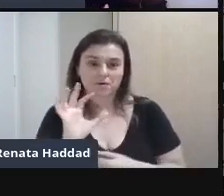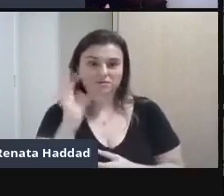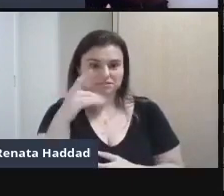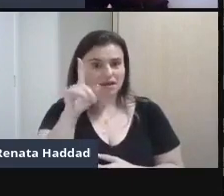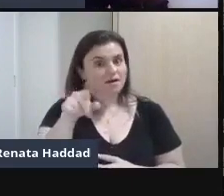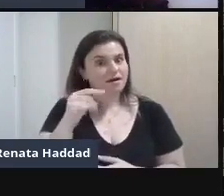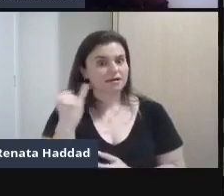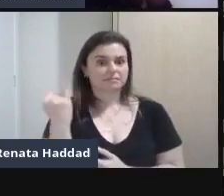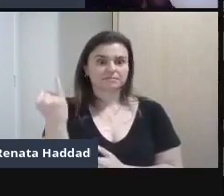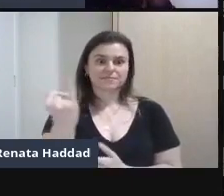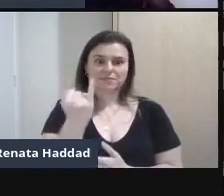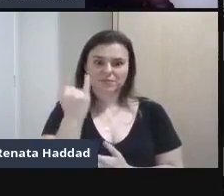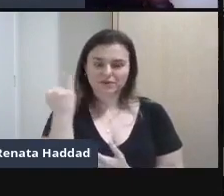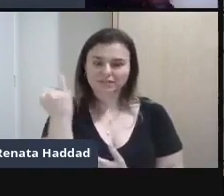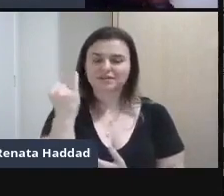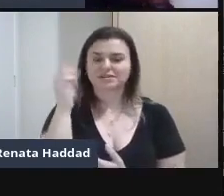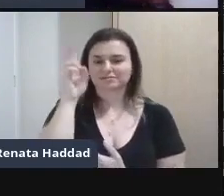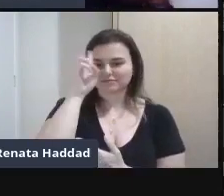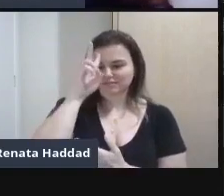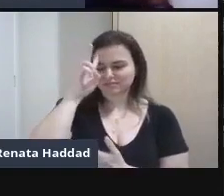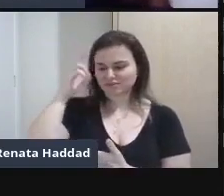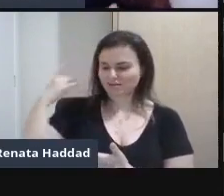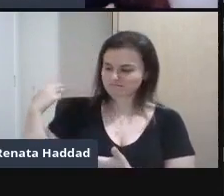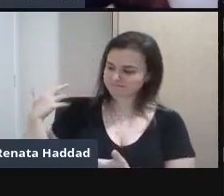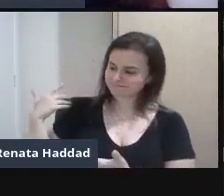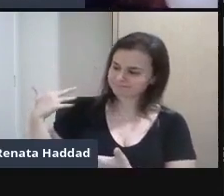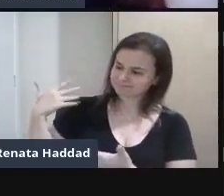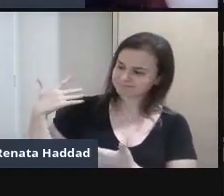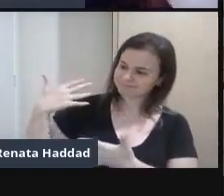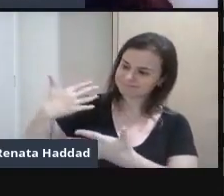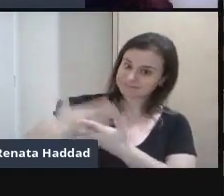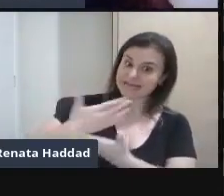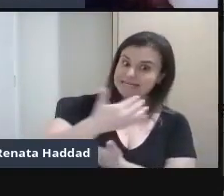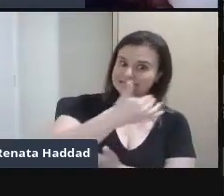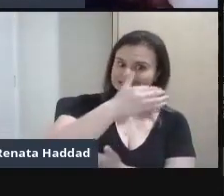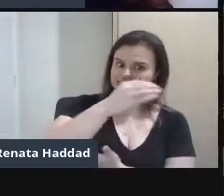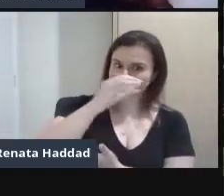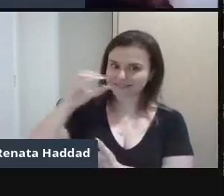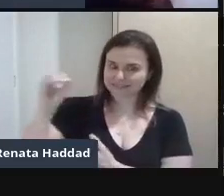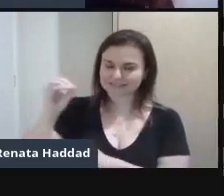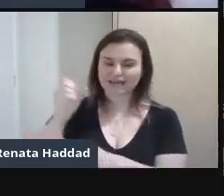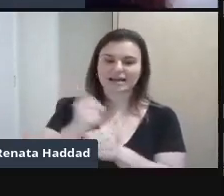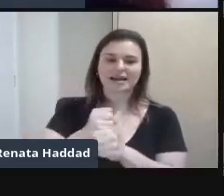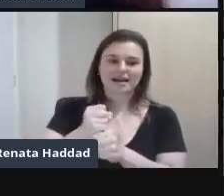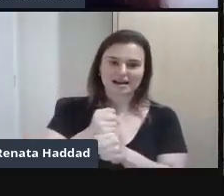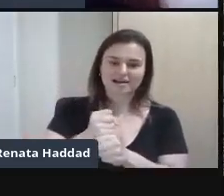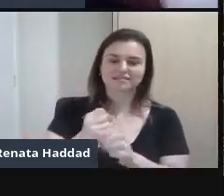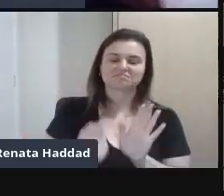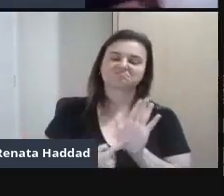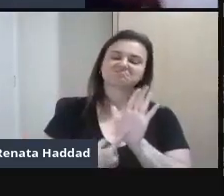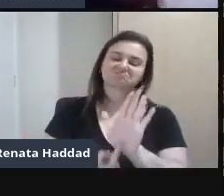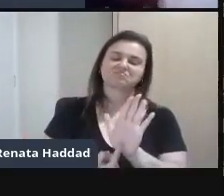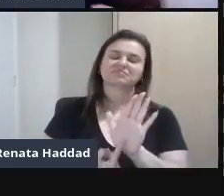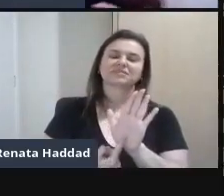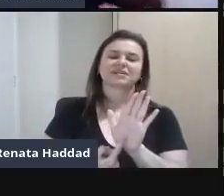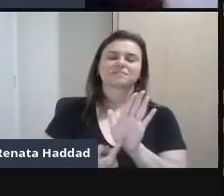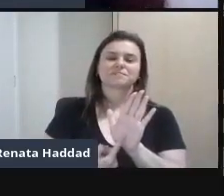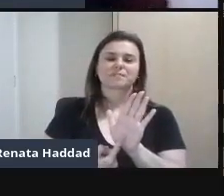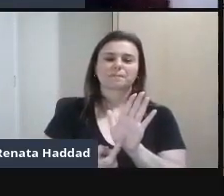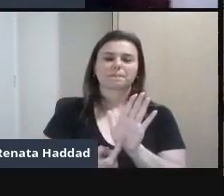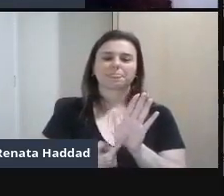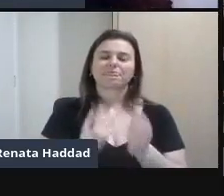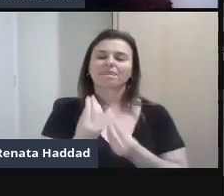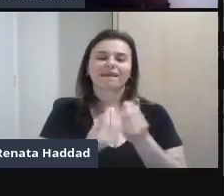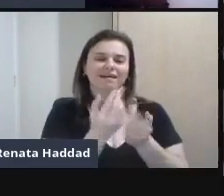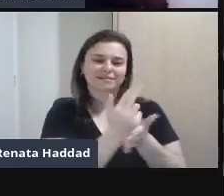Mais do que histórico Para a gente Relembrar E trazer Esses artistas Todos Os principais artistas